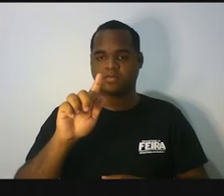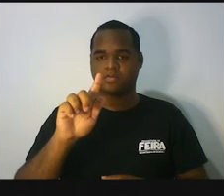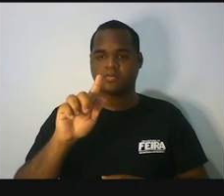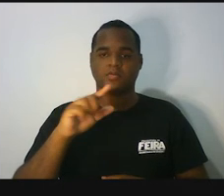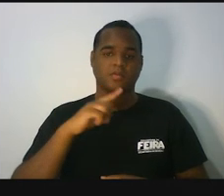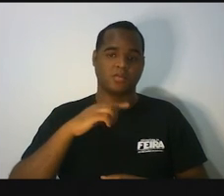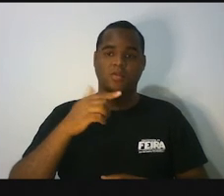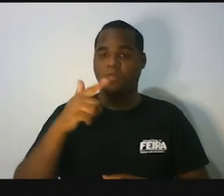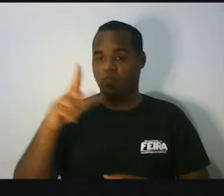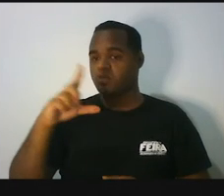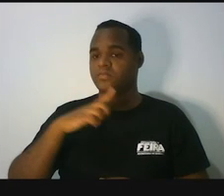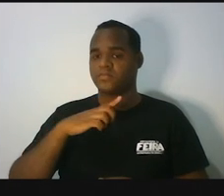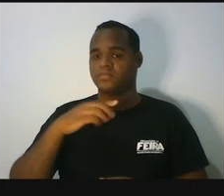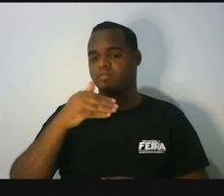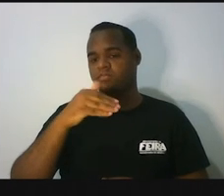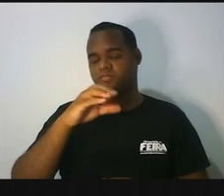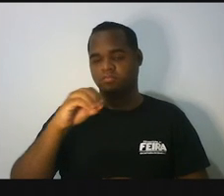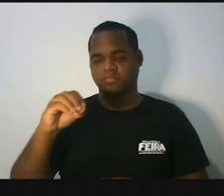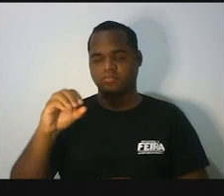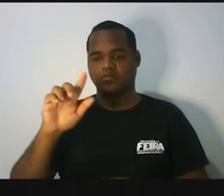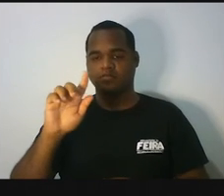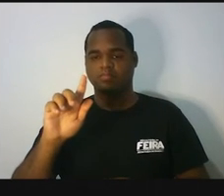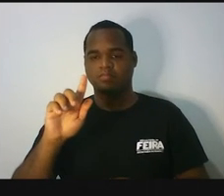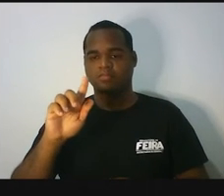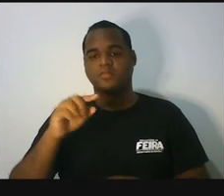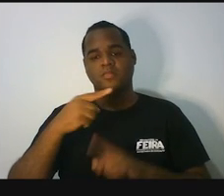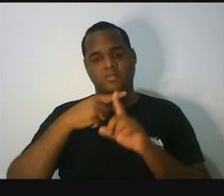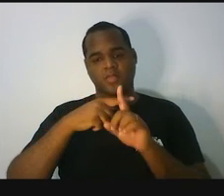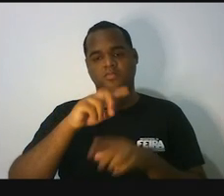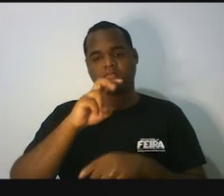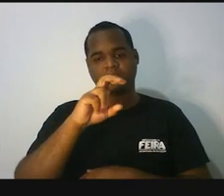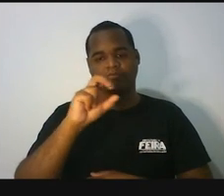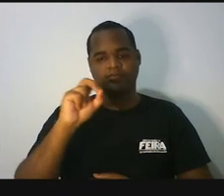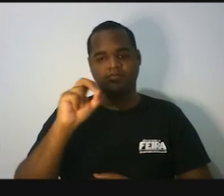100 gramas mais 500 gramas